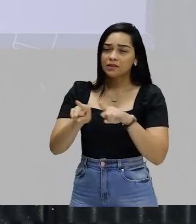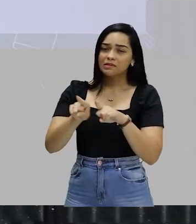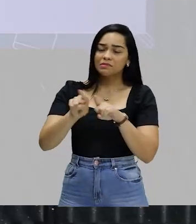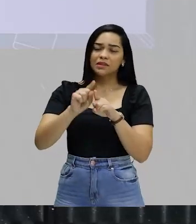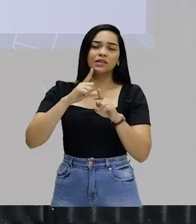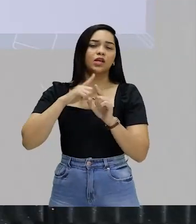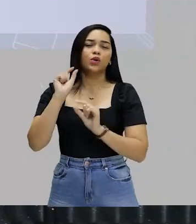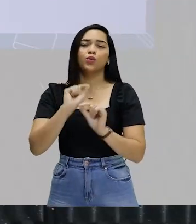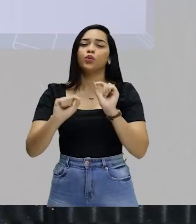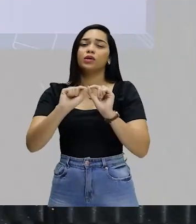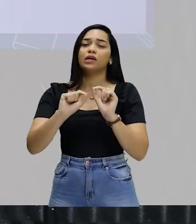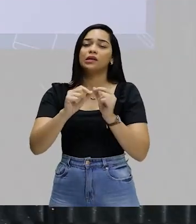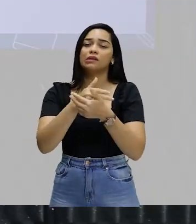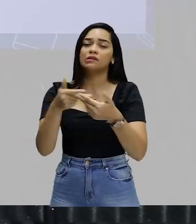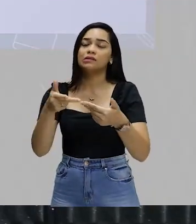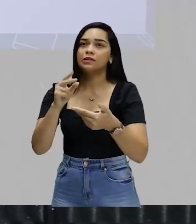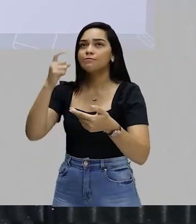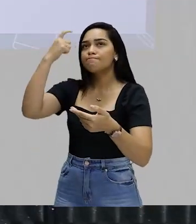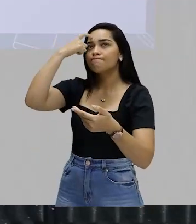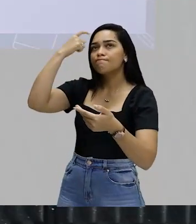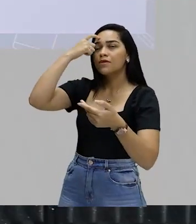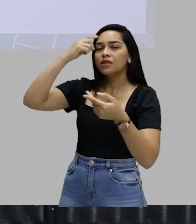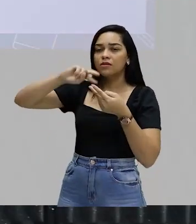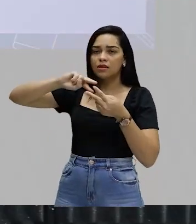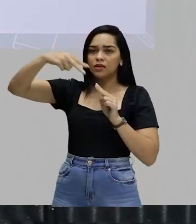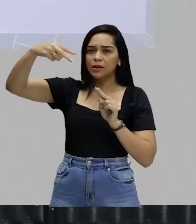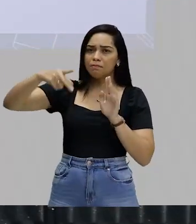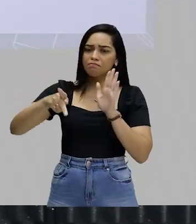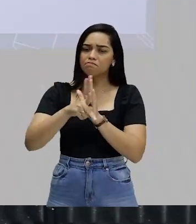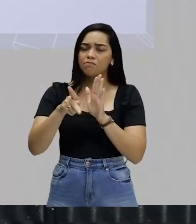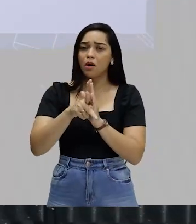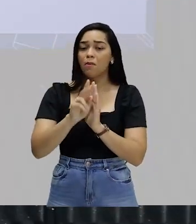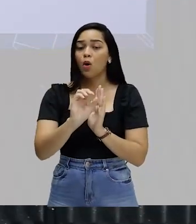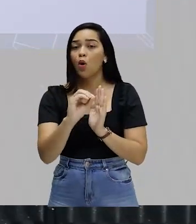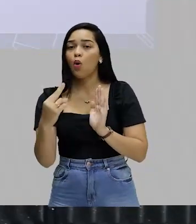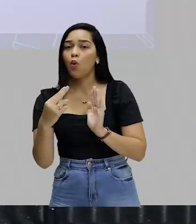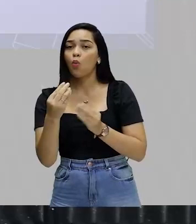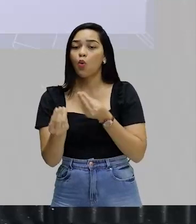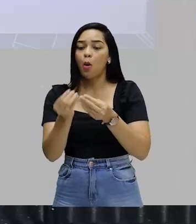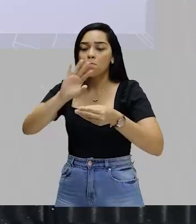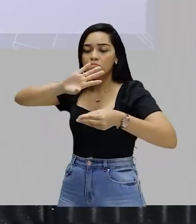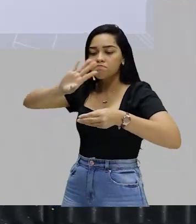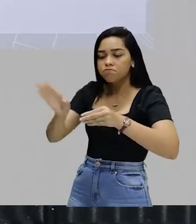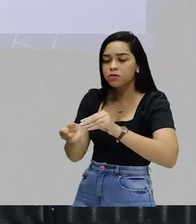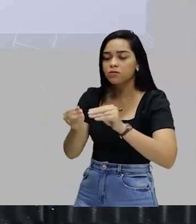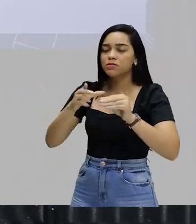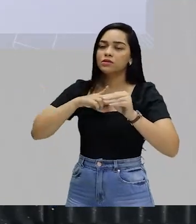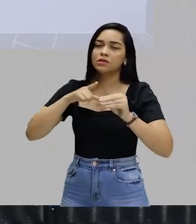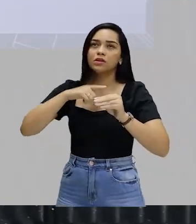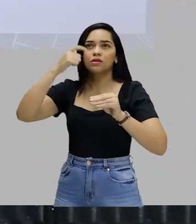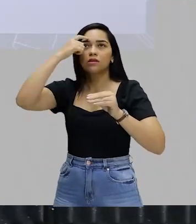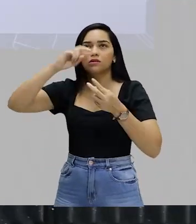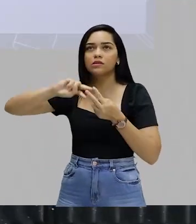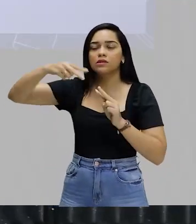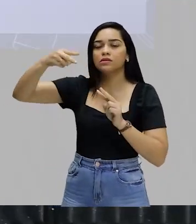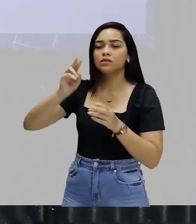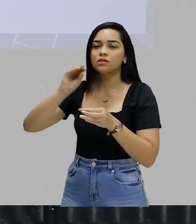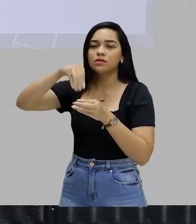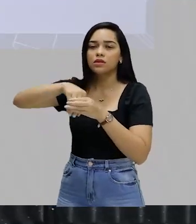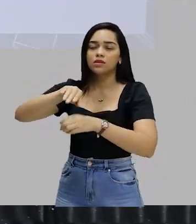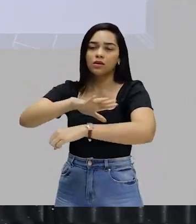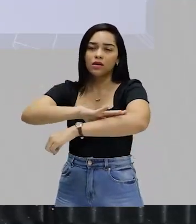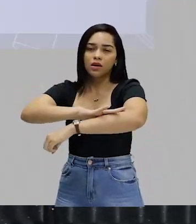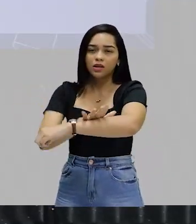existe dentro dessa ideia da genética, ou melhor, complementando essa ideia da genética dentro do racismo